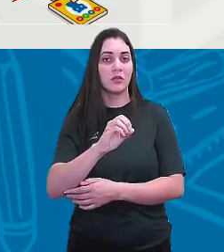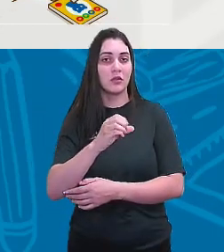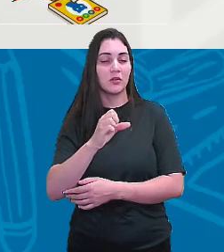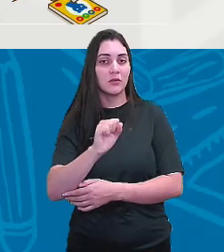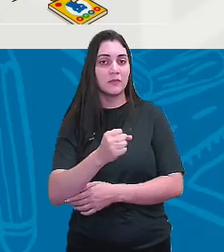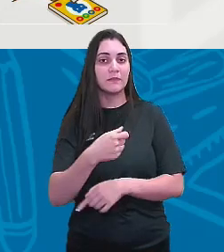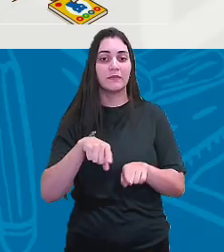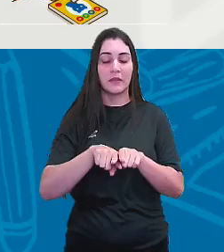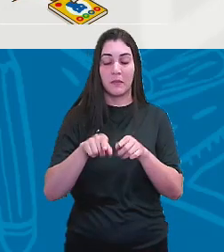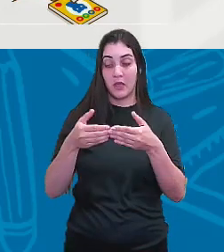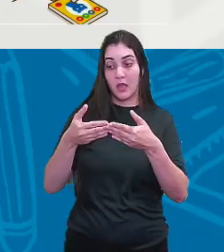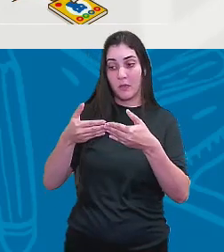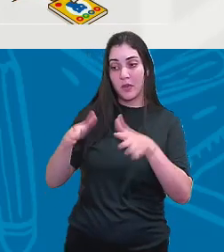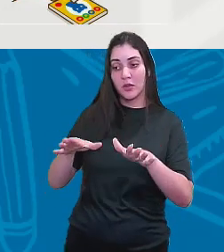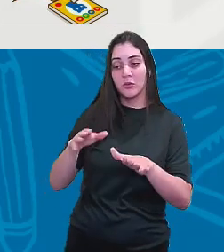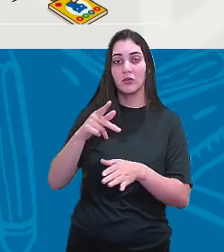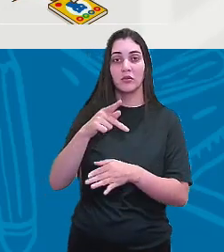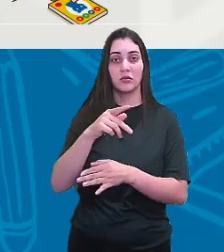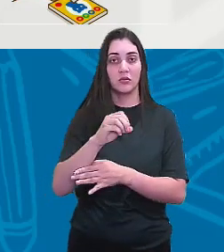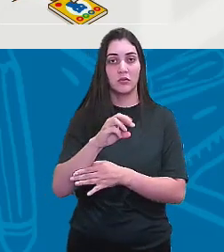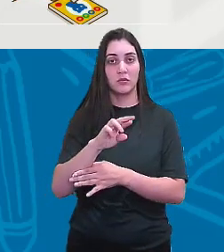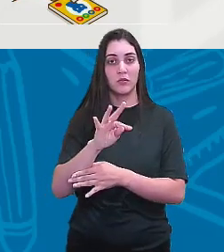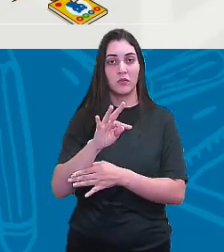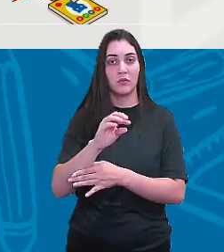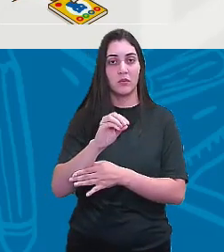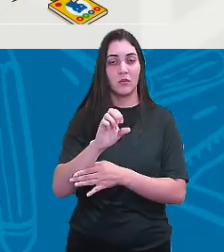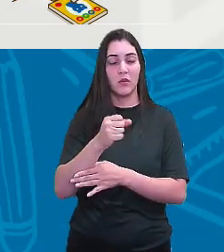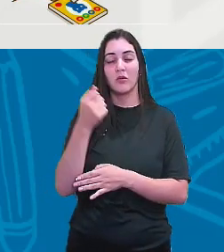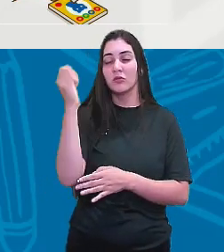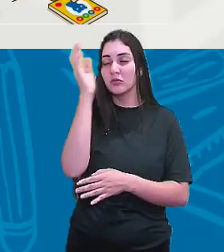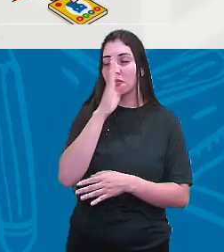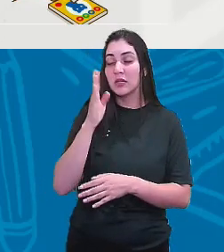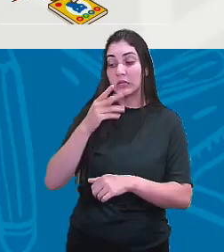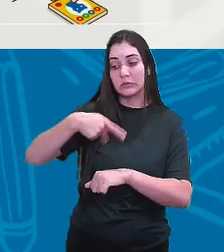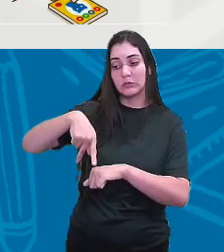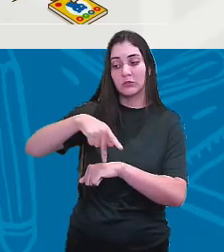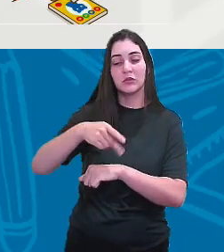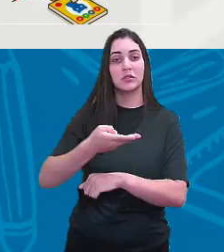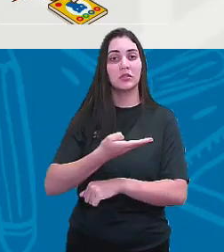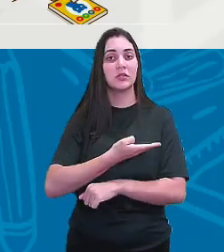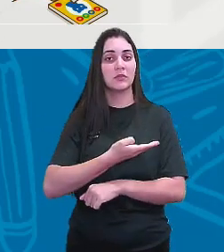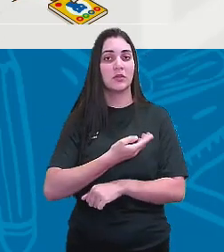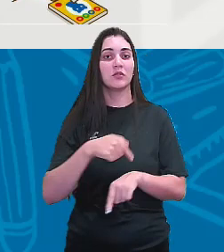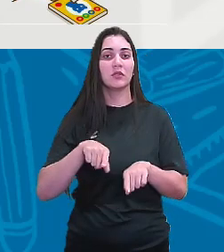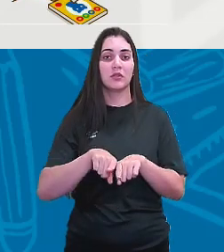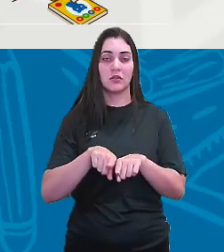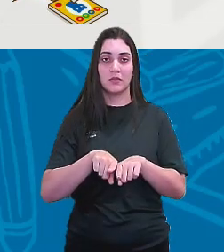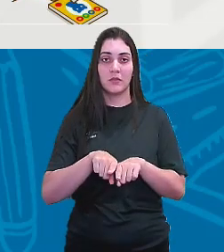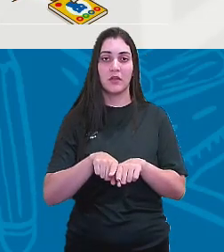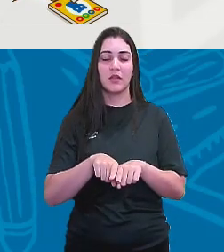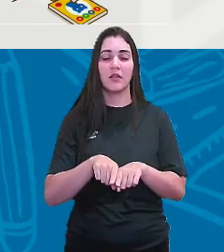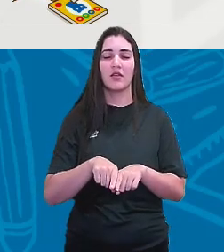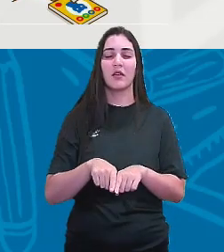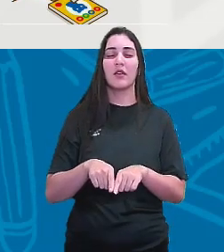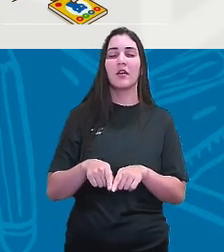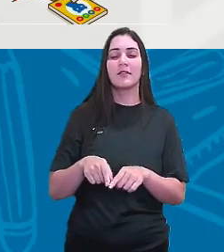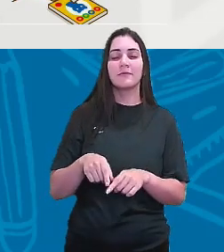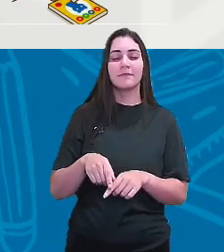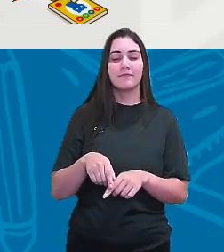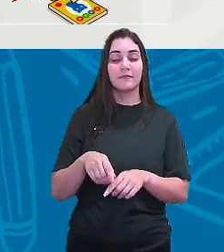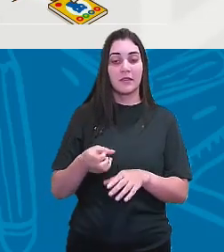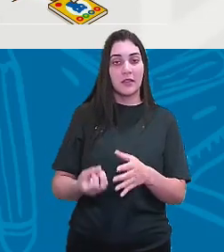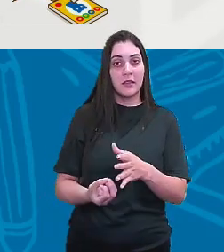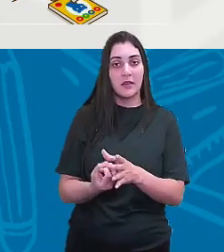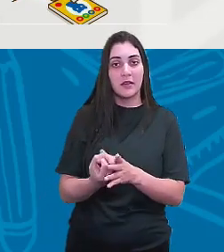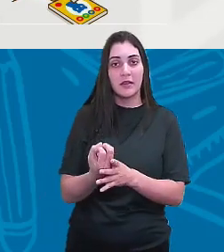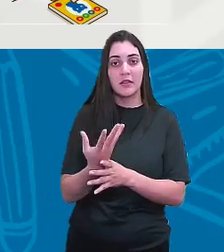brasileiros, as nações amigas, a criações, Reino Unido, Brasil, Portugal e